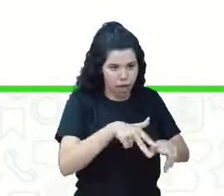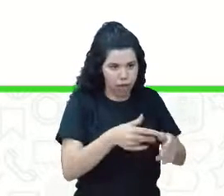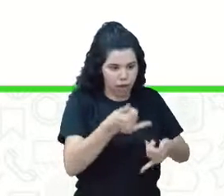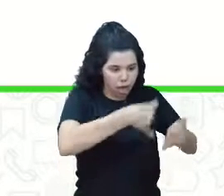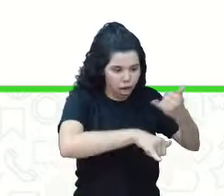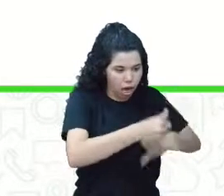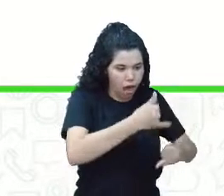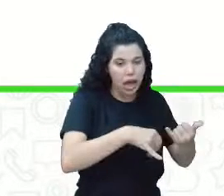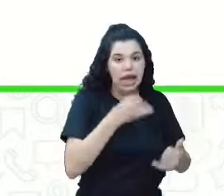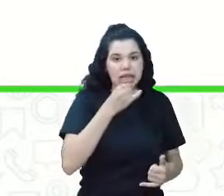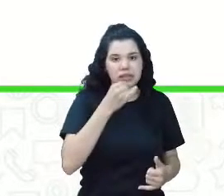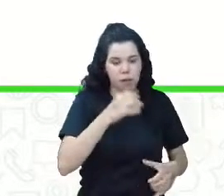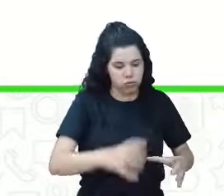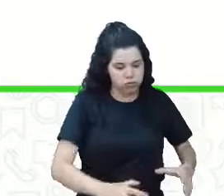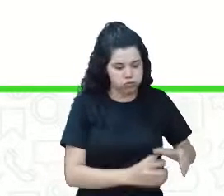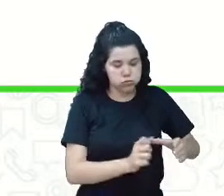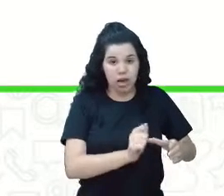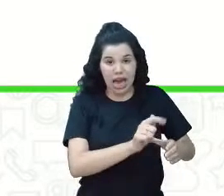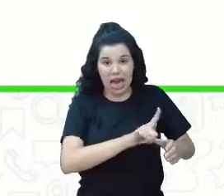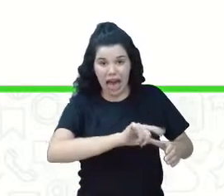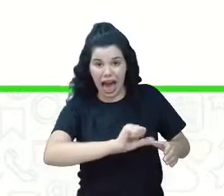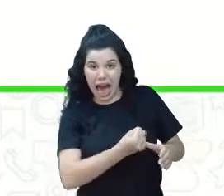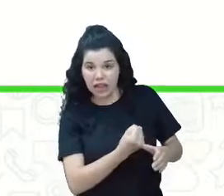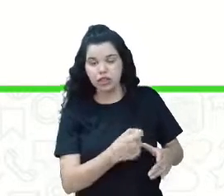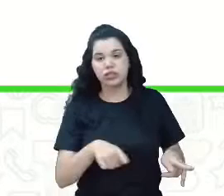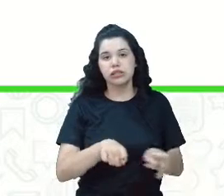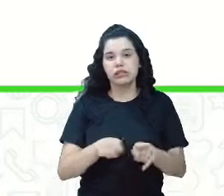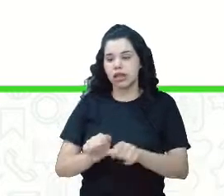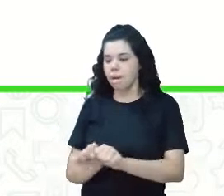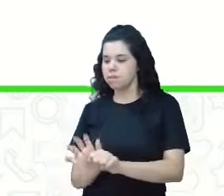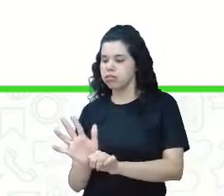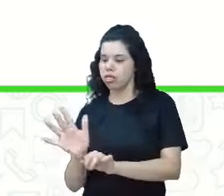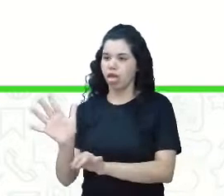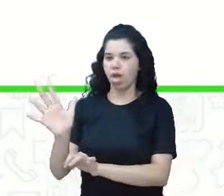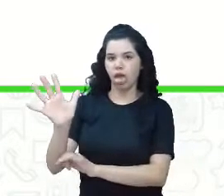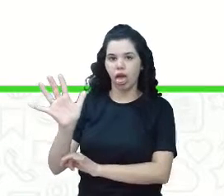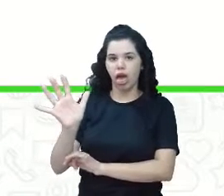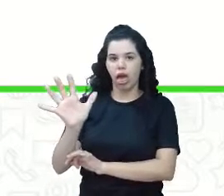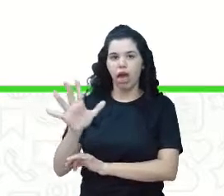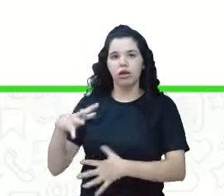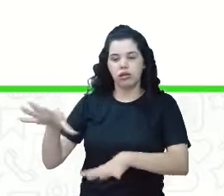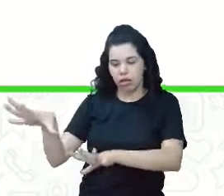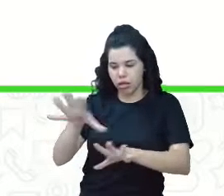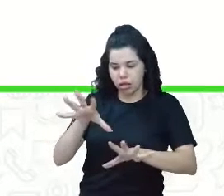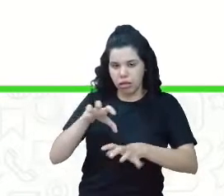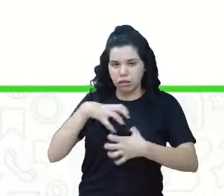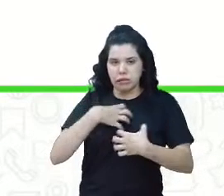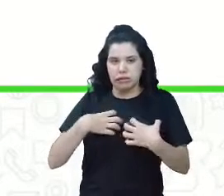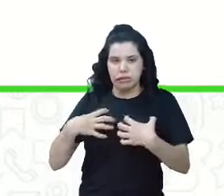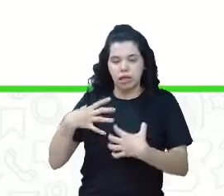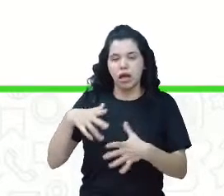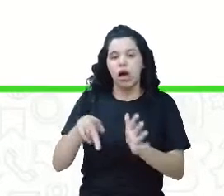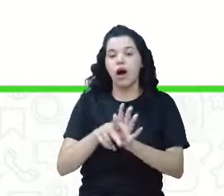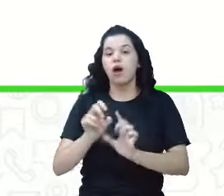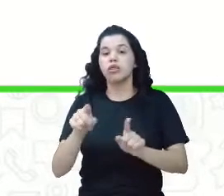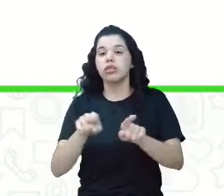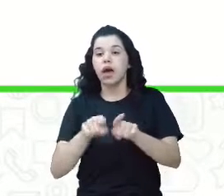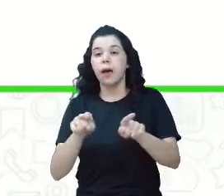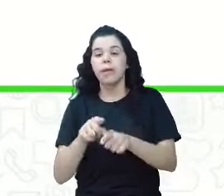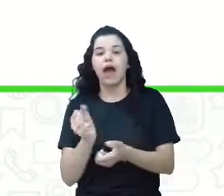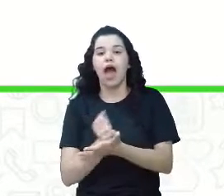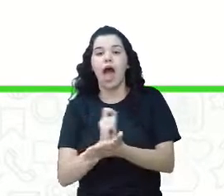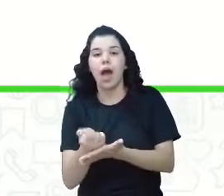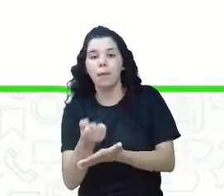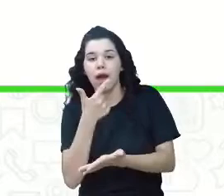tipo botijões, produtos inflamáveis, remédios que também se tornam inflamáveis, spray,